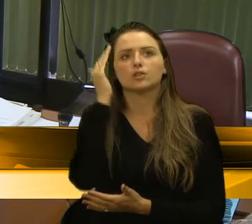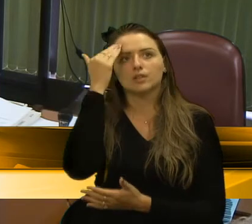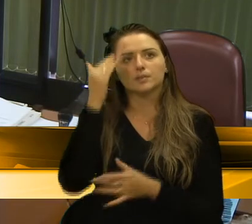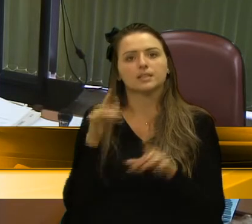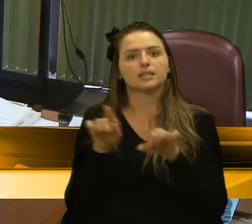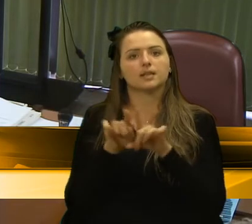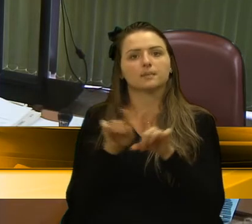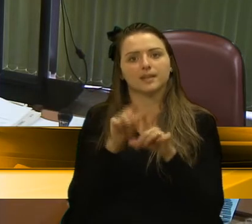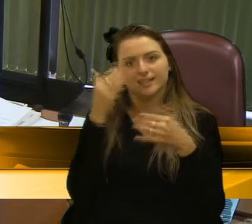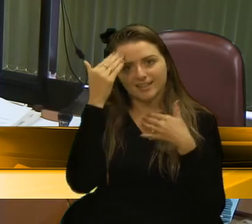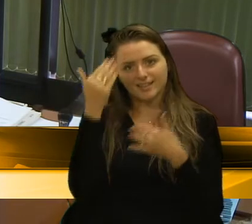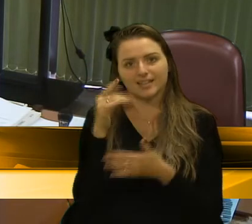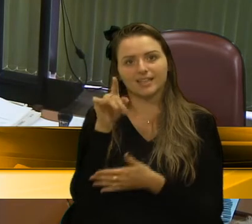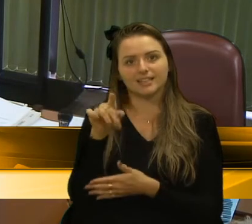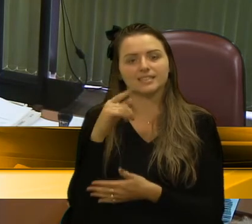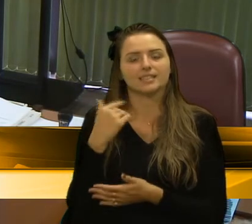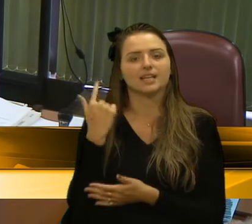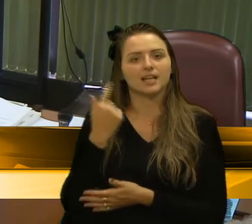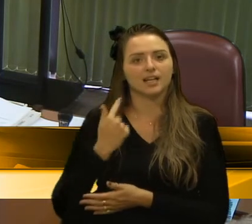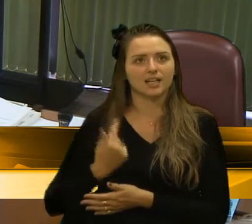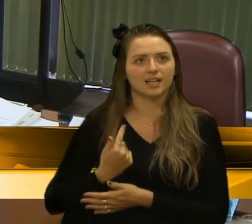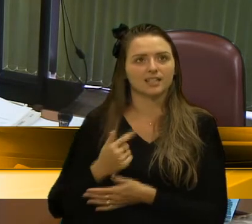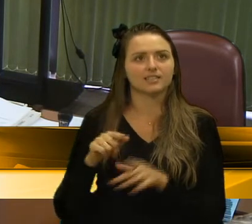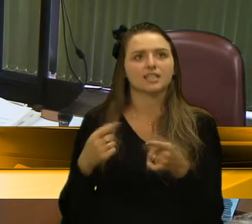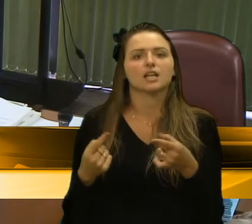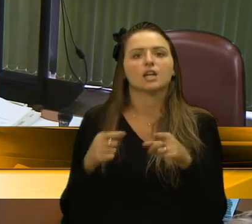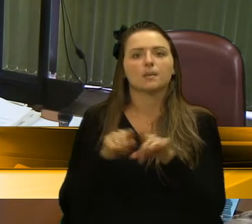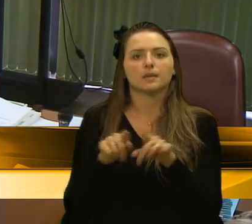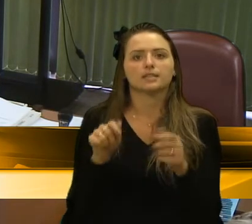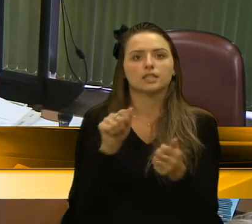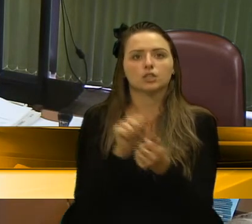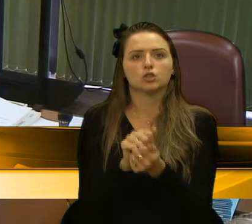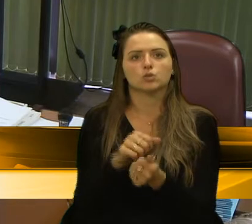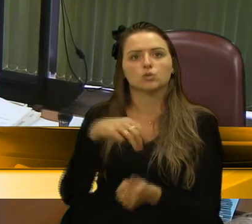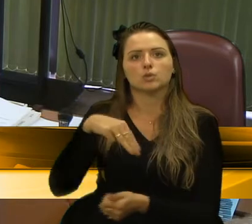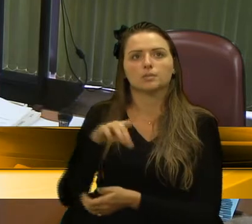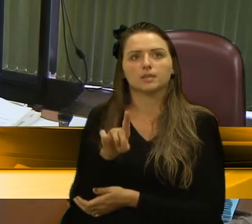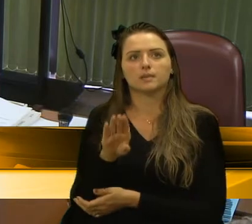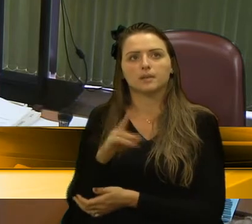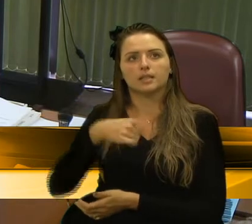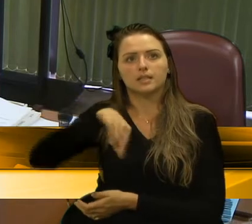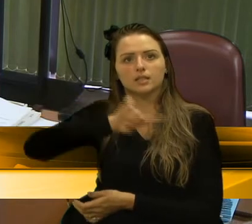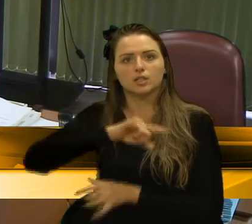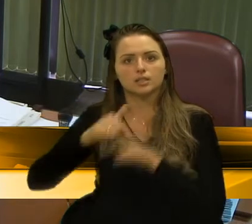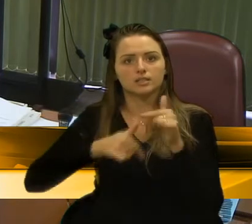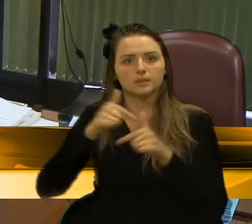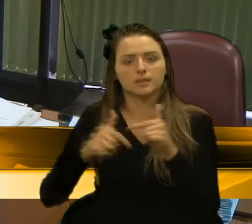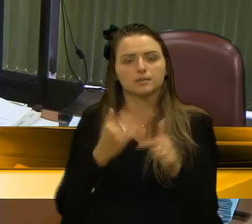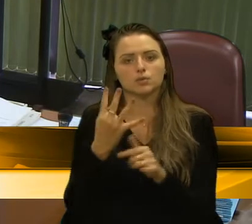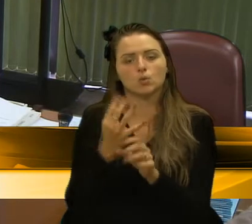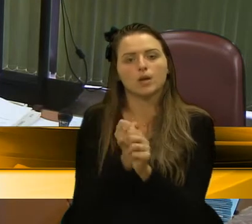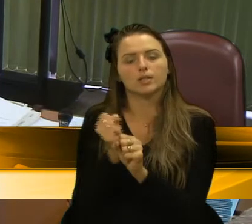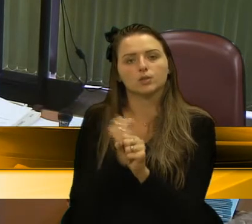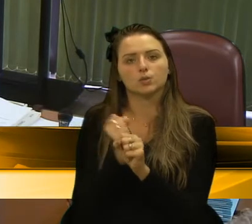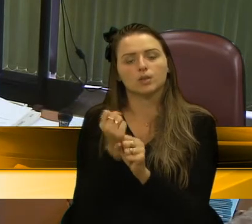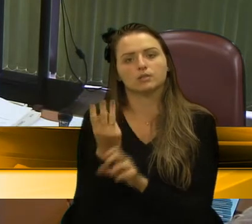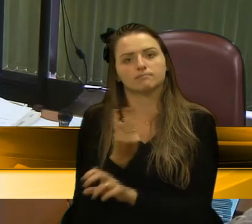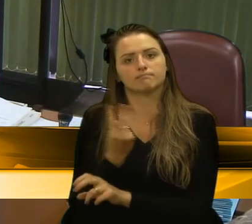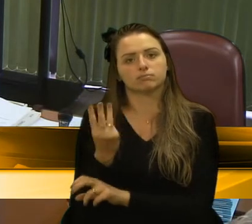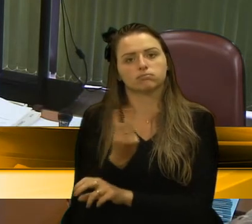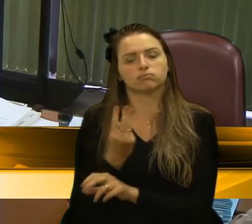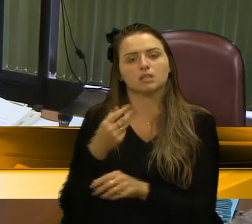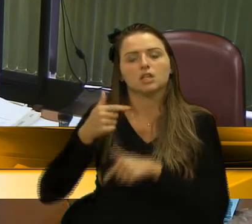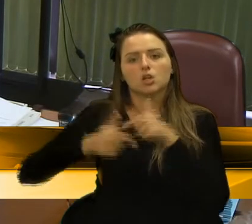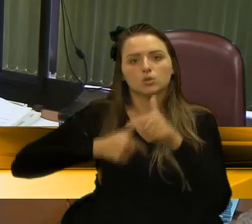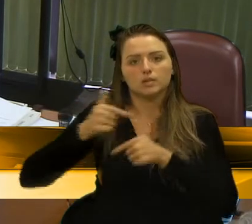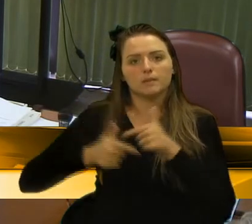agradecer a ti e a Gladys por fazerem parte da nossa bancada, DMDB, onde nós trabalhamos durante quatro anos de uma forma muito intensa, muito